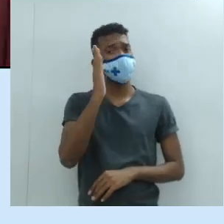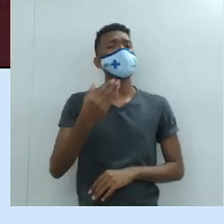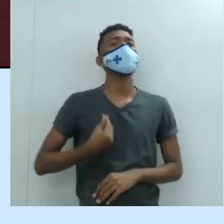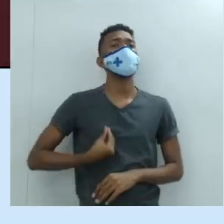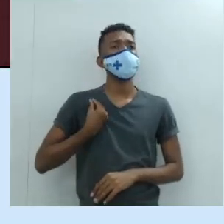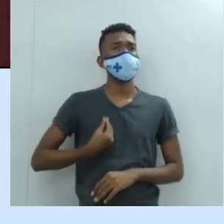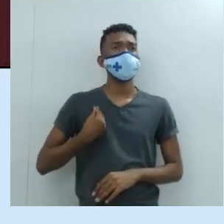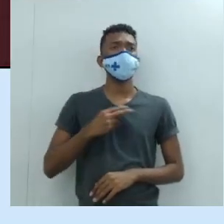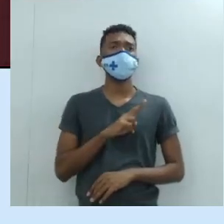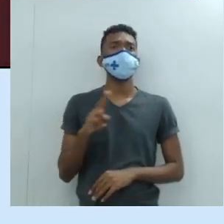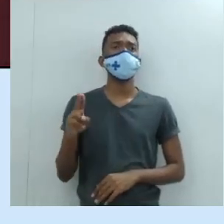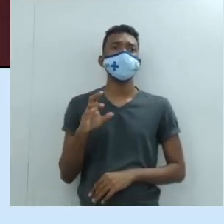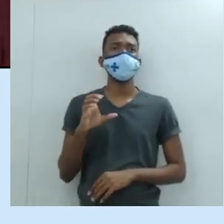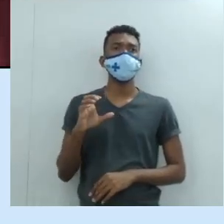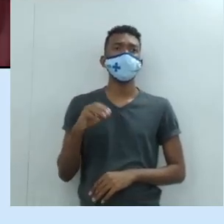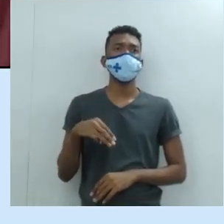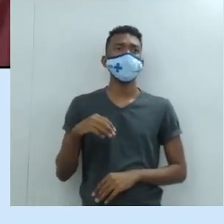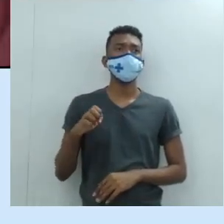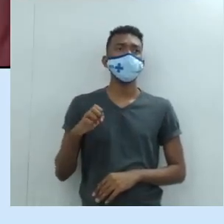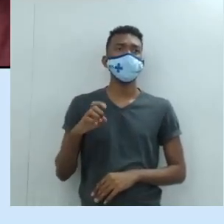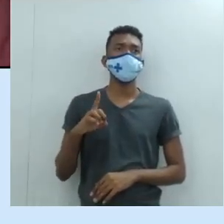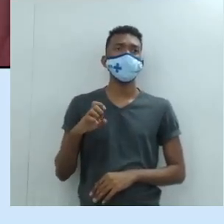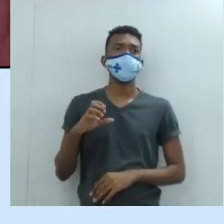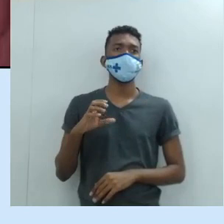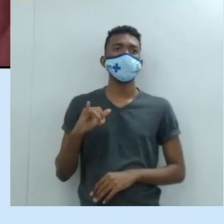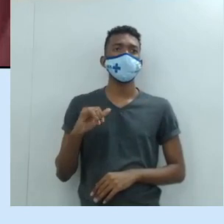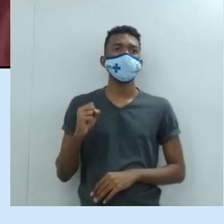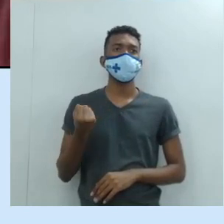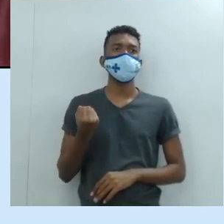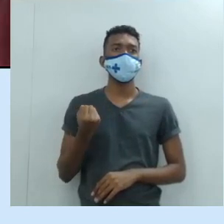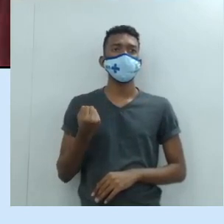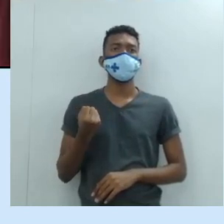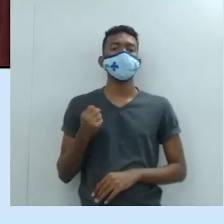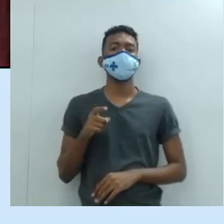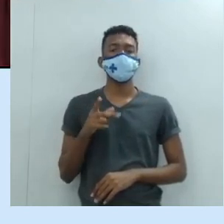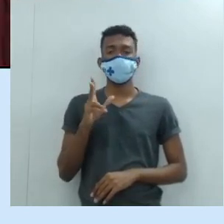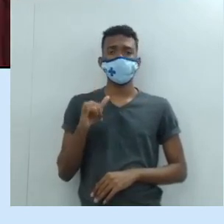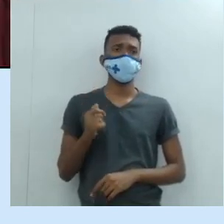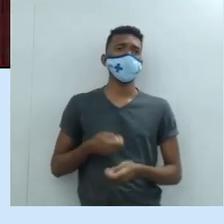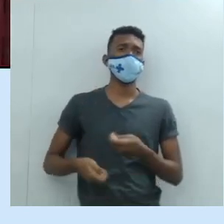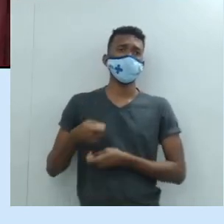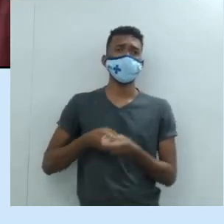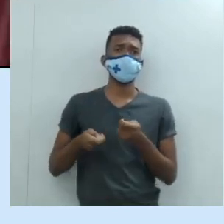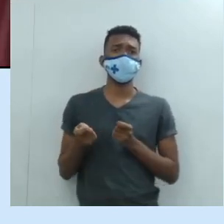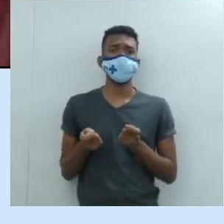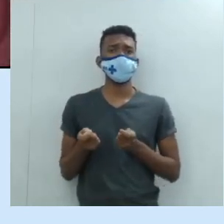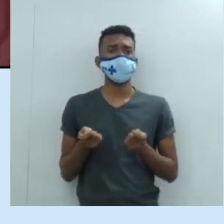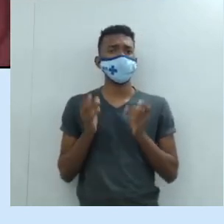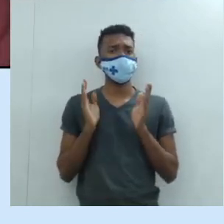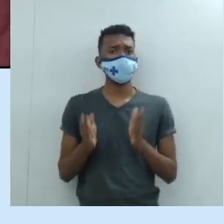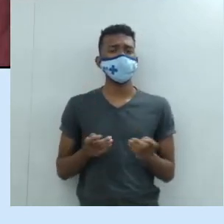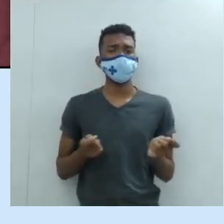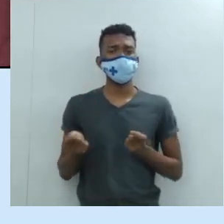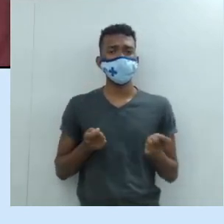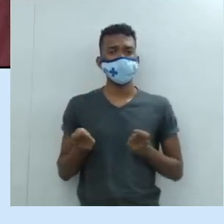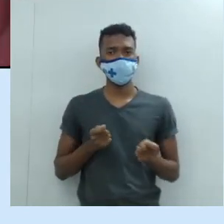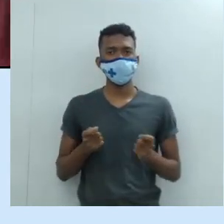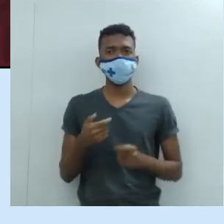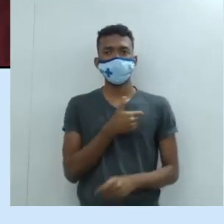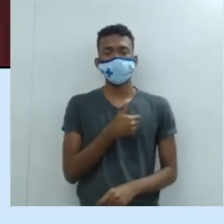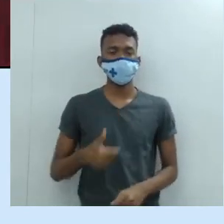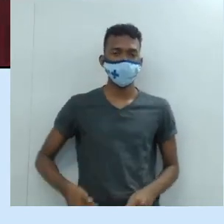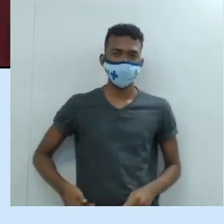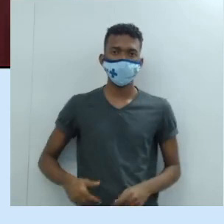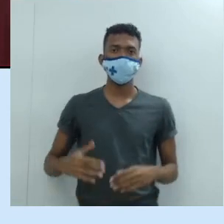médicis que acabaram por controlar o que controlaram, e vivendo a